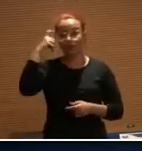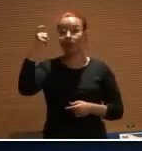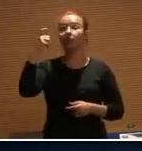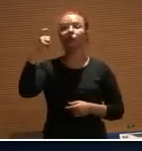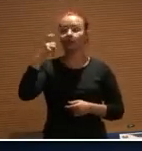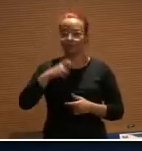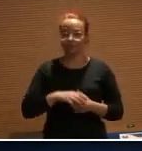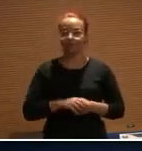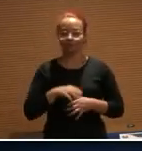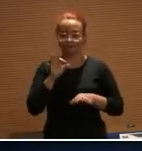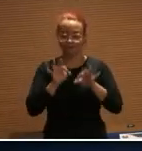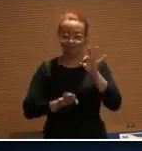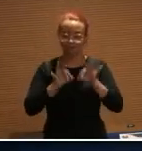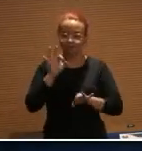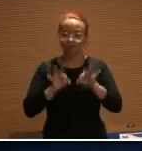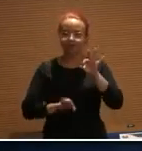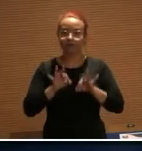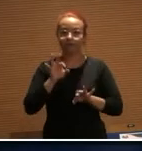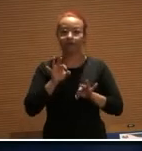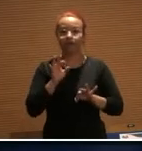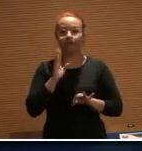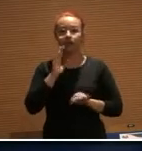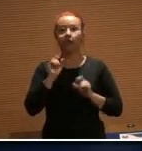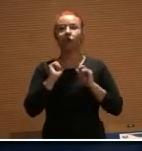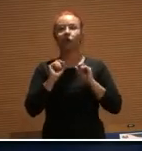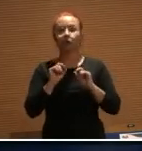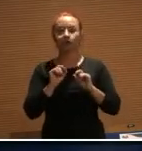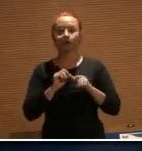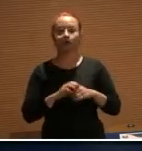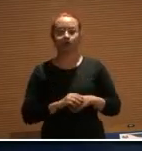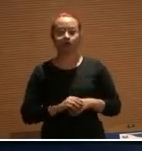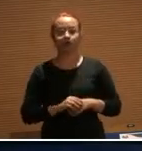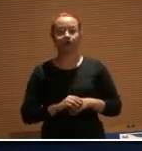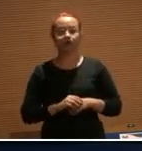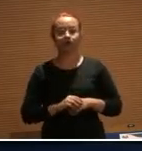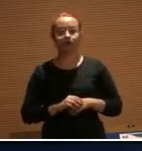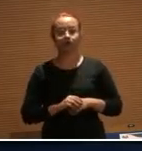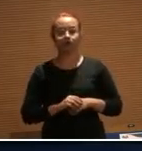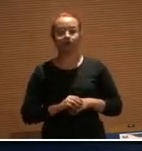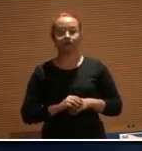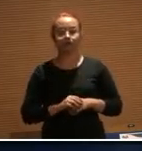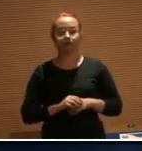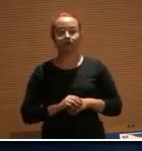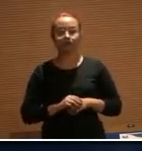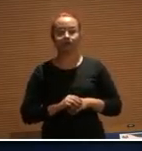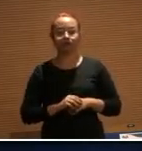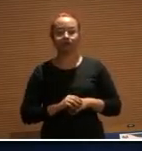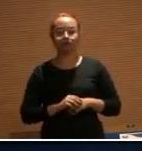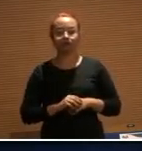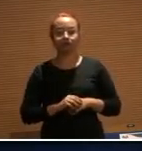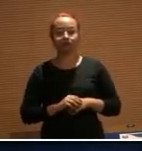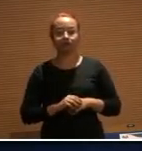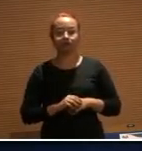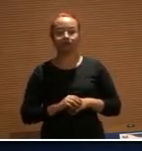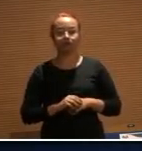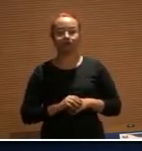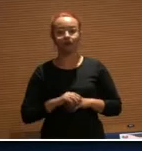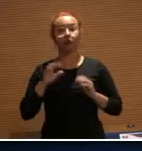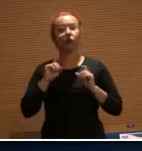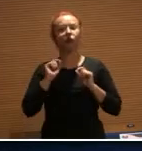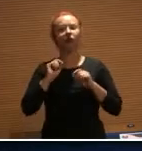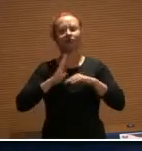para o ordenamento jurídico, vale o princípio da realidade. Então, aquilo que realmente ocorre no mundo, apesar de alguns